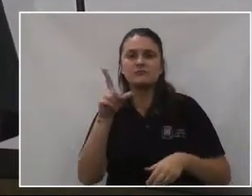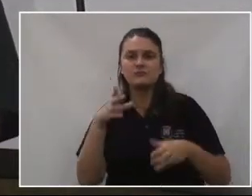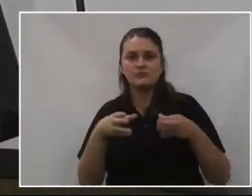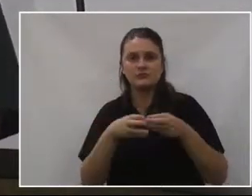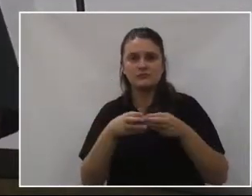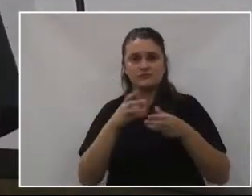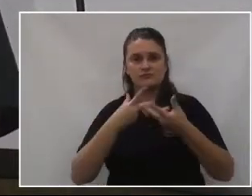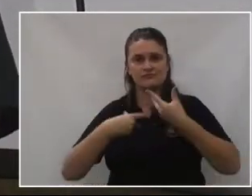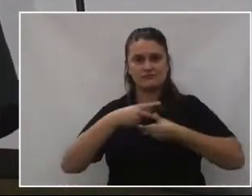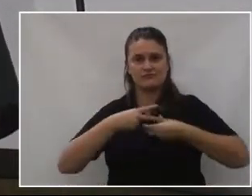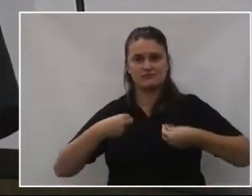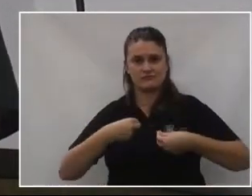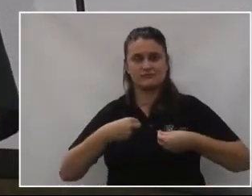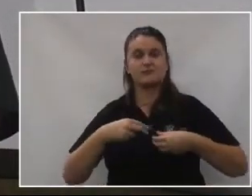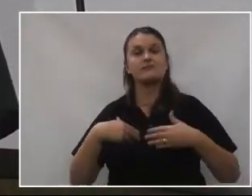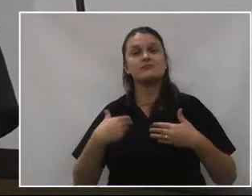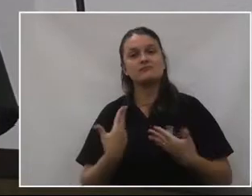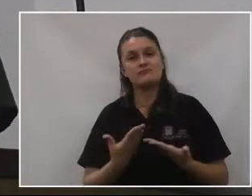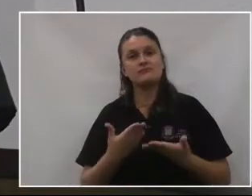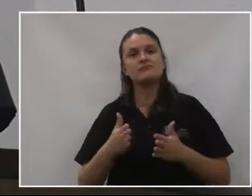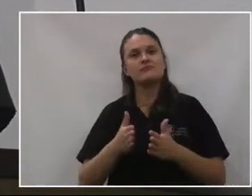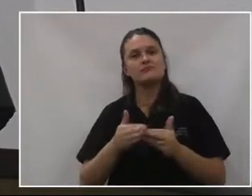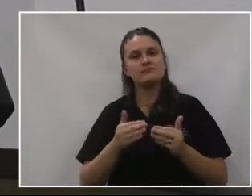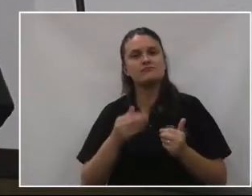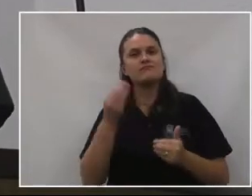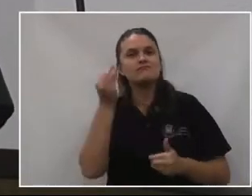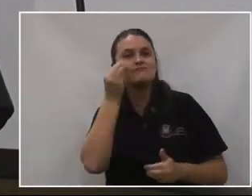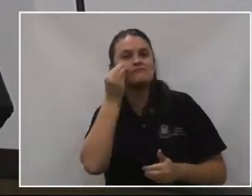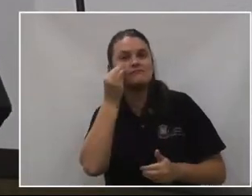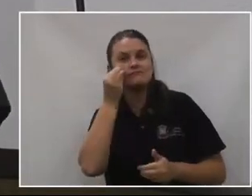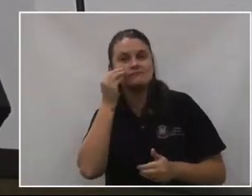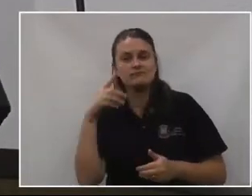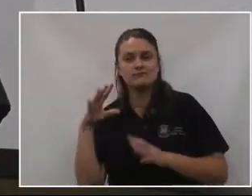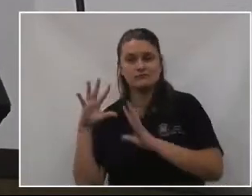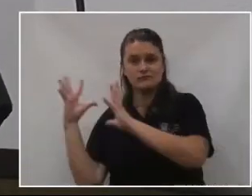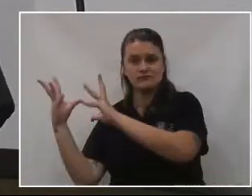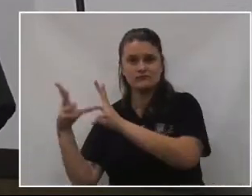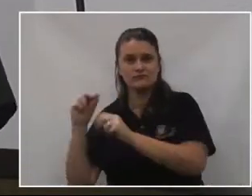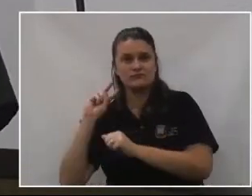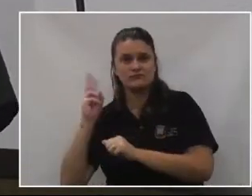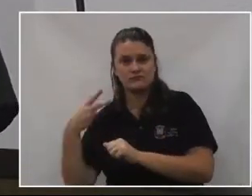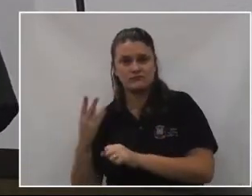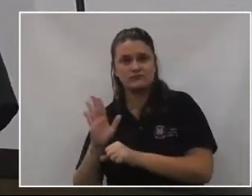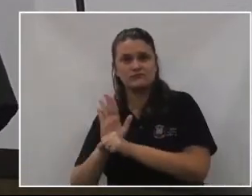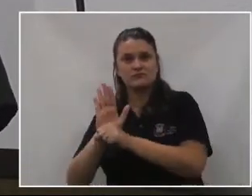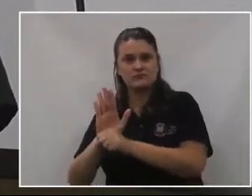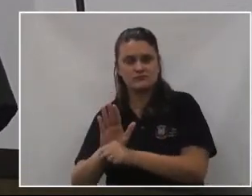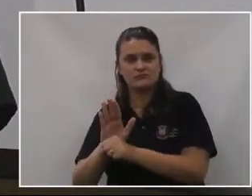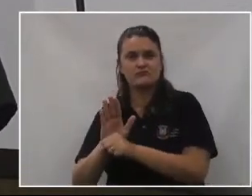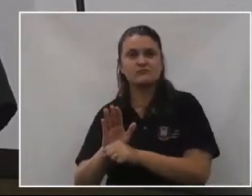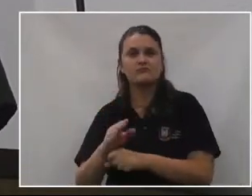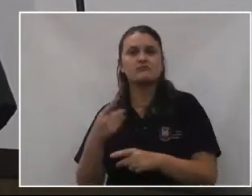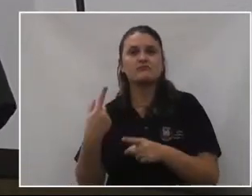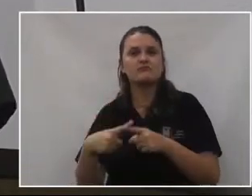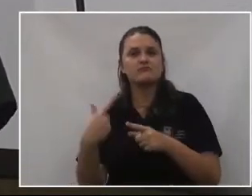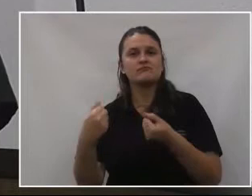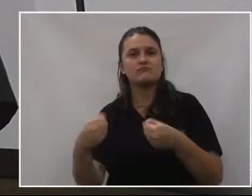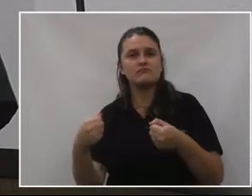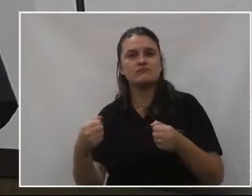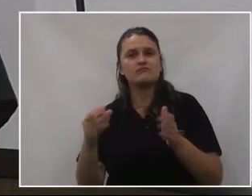e, assim, tentar aí uma ajuda de todos vocês, nesse sentido, assim, de a gente